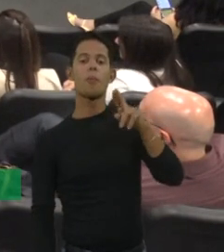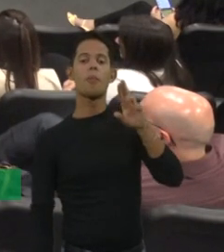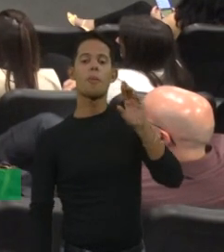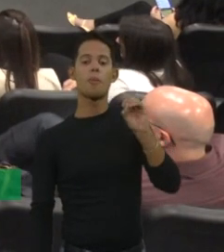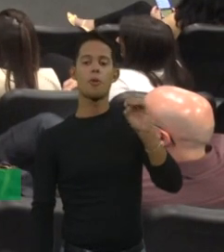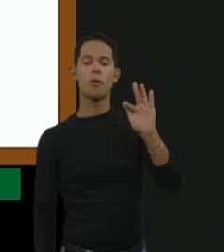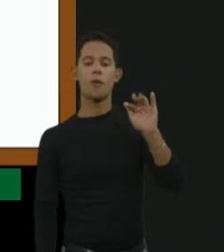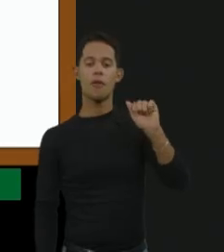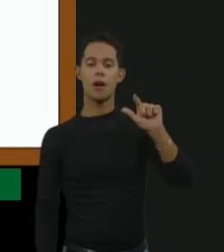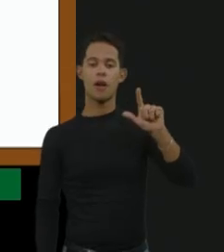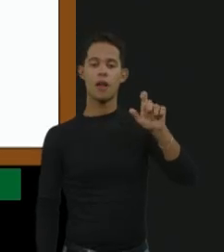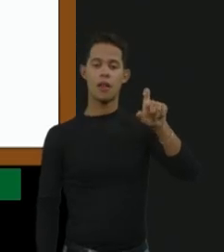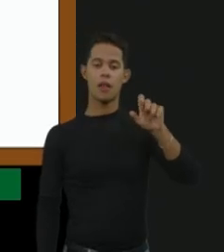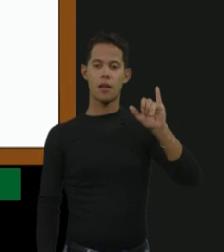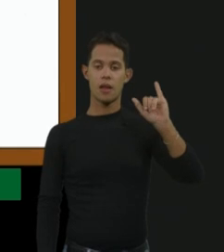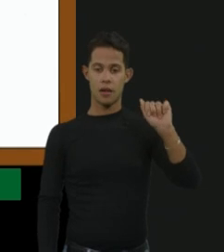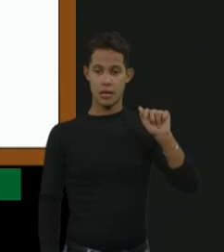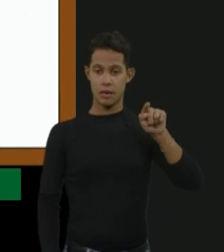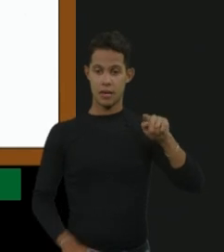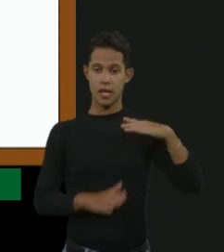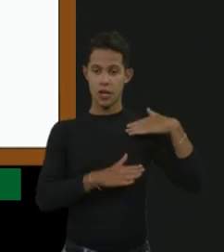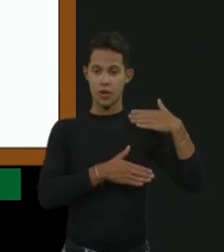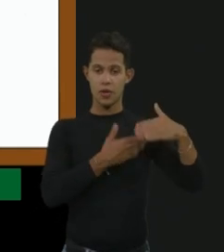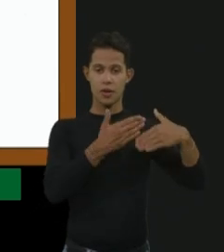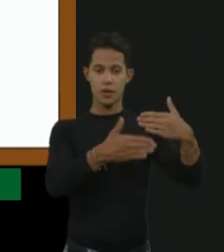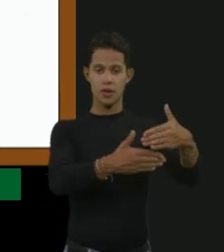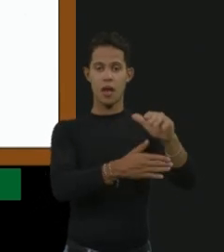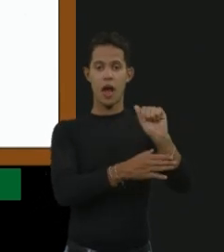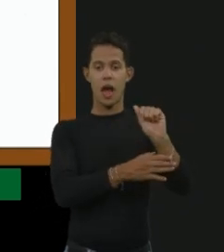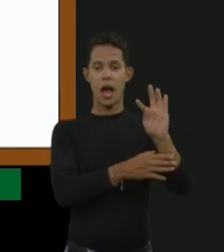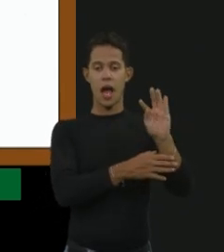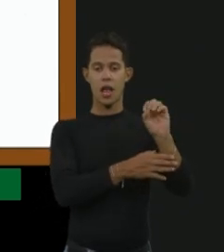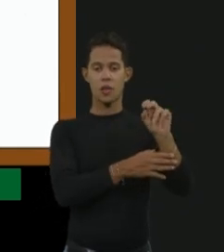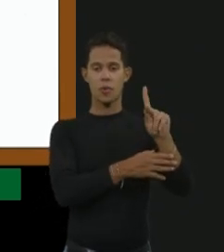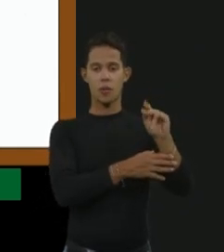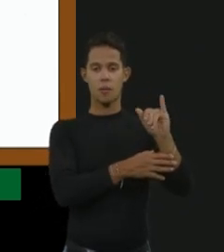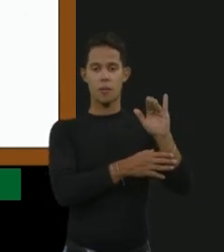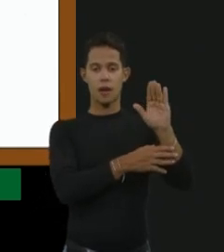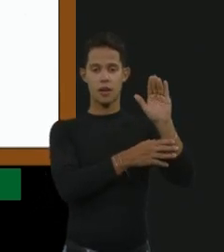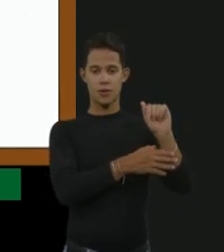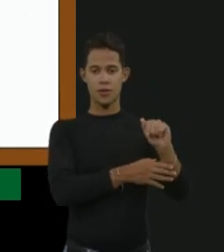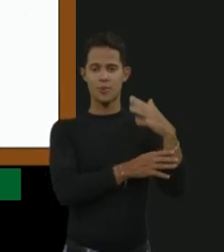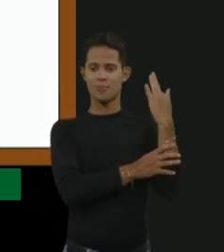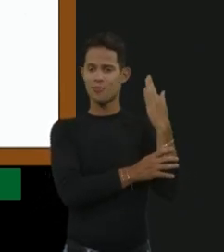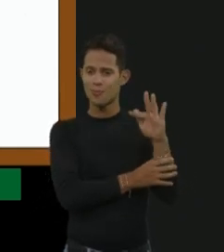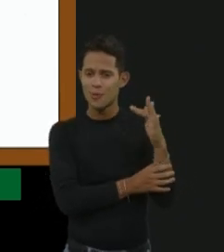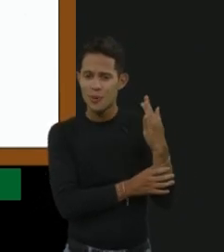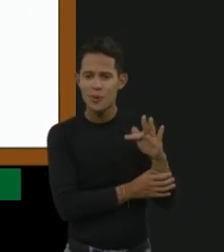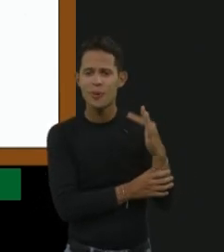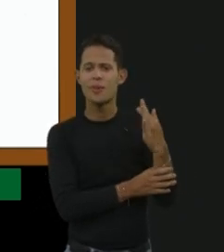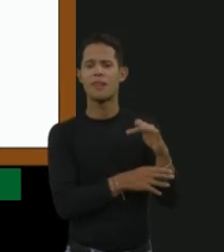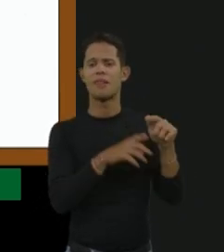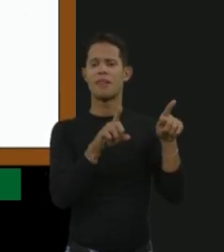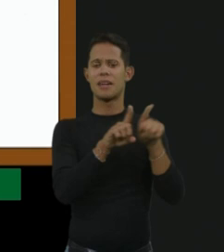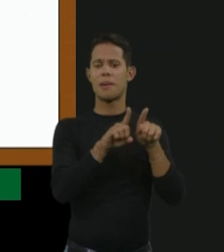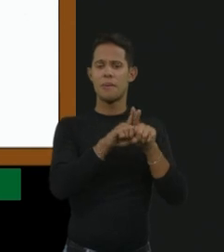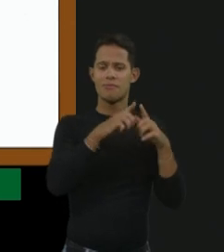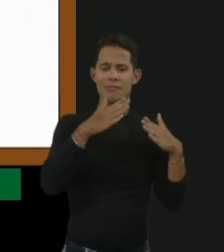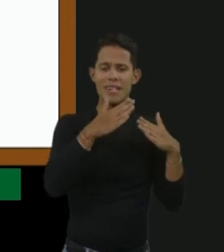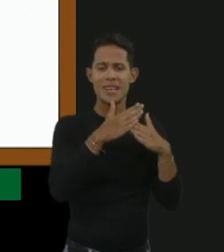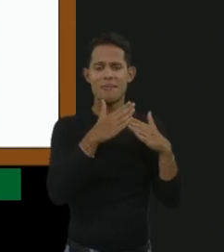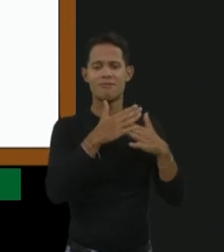e eles desenvolveram artropatia. Então, com bastante sequela e bastante dor e limitação funcional também.